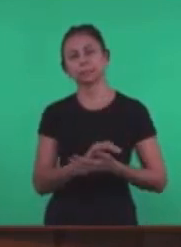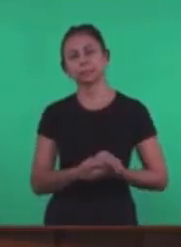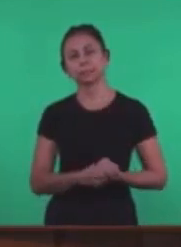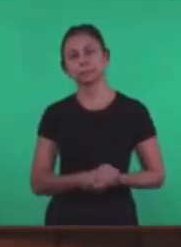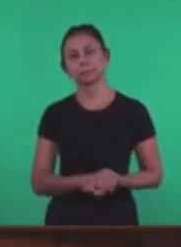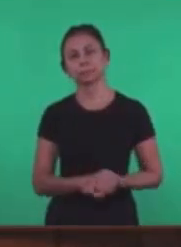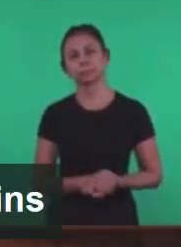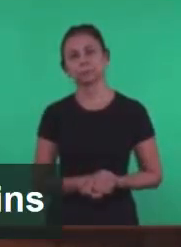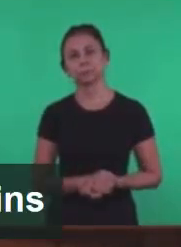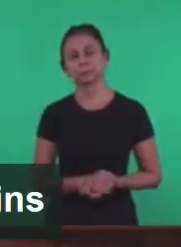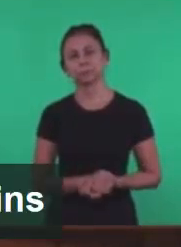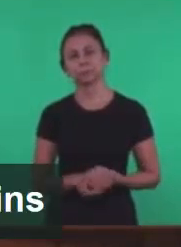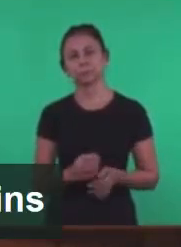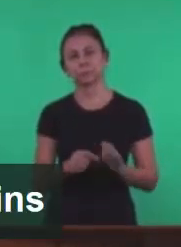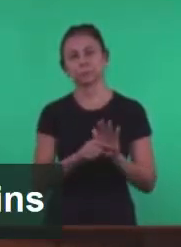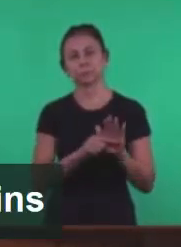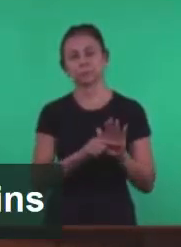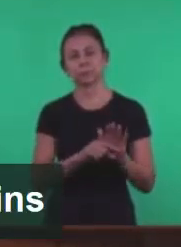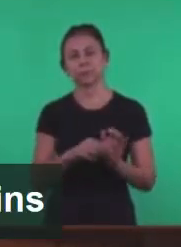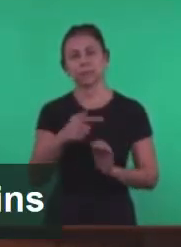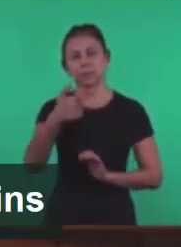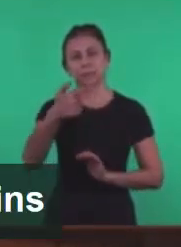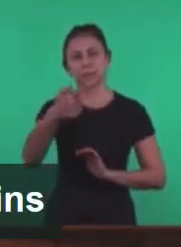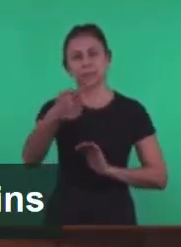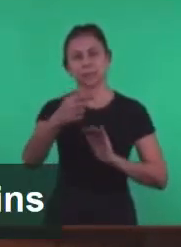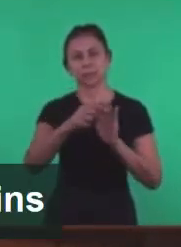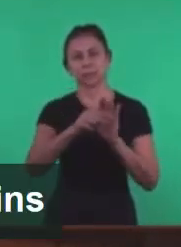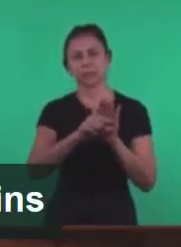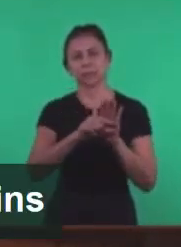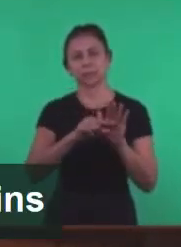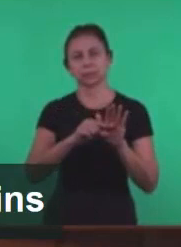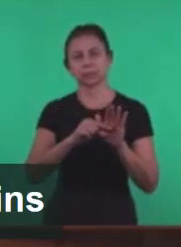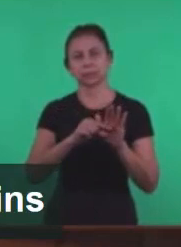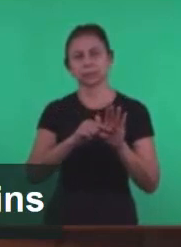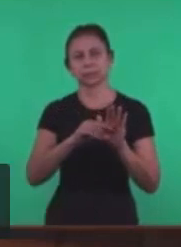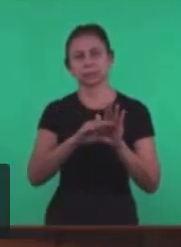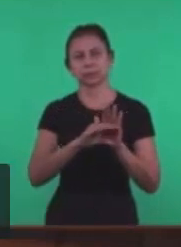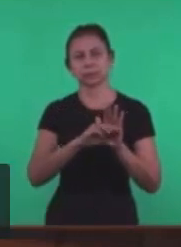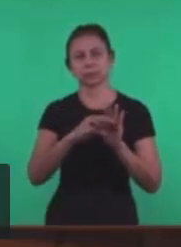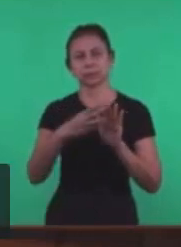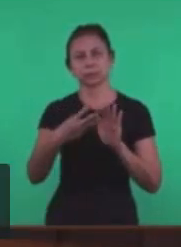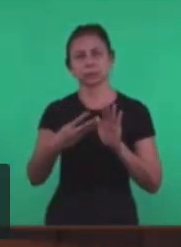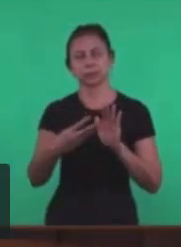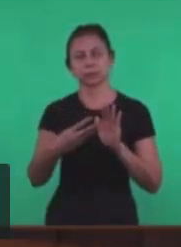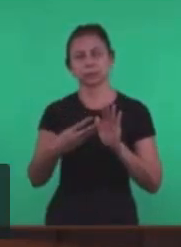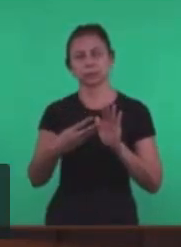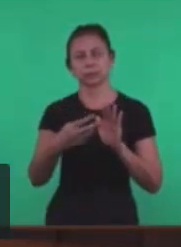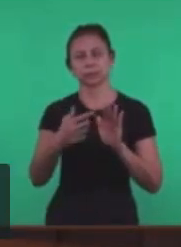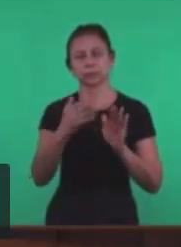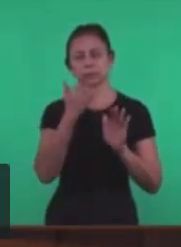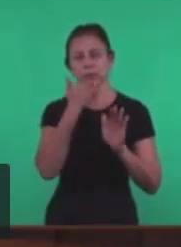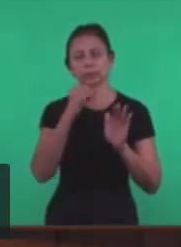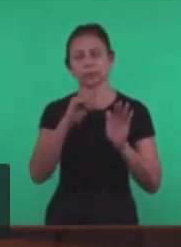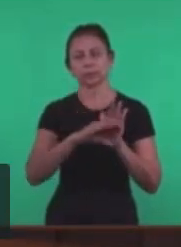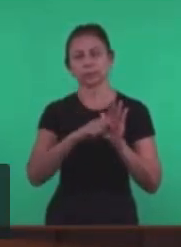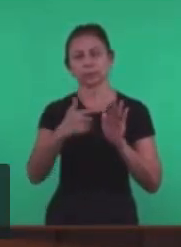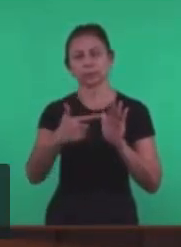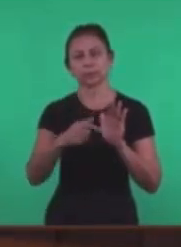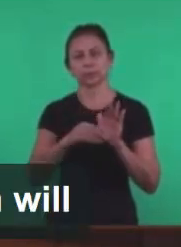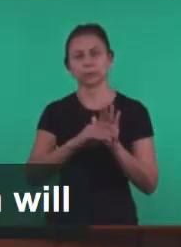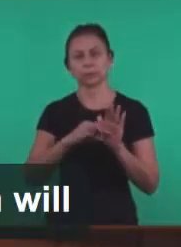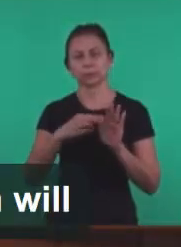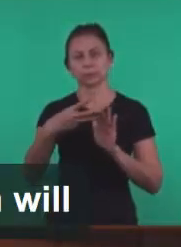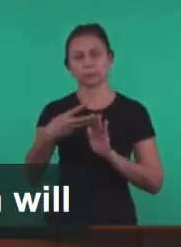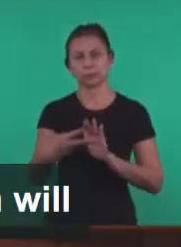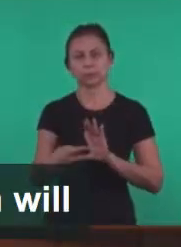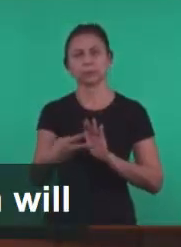Versículos Do capítulo 2 e 3 De Apocalipse Que contém a expressão Quem tem ouvidos Ouça